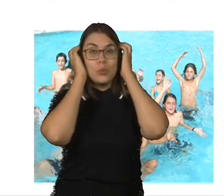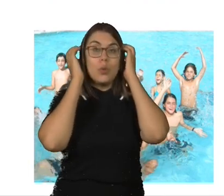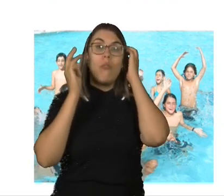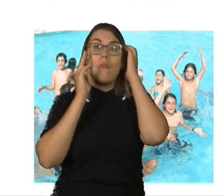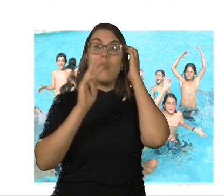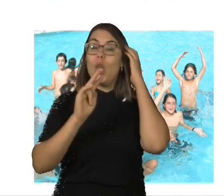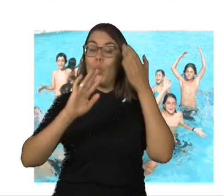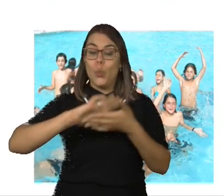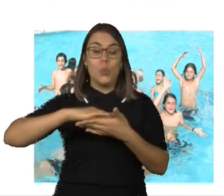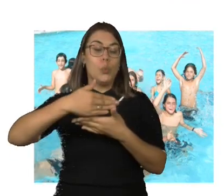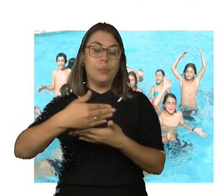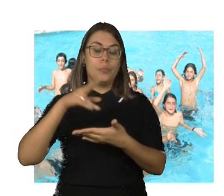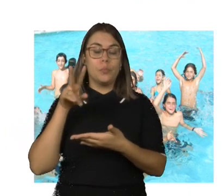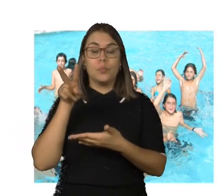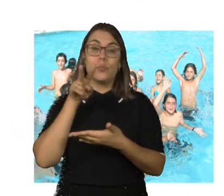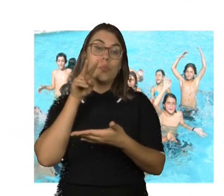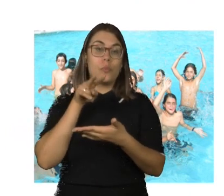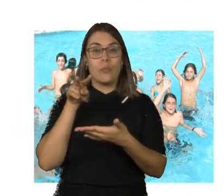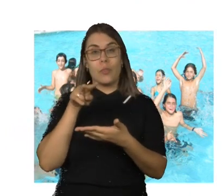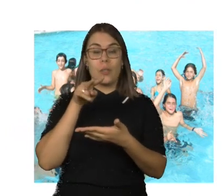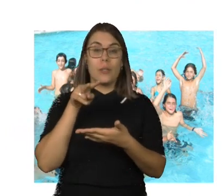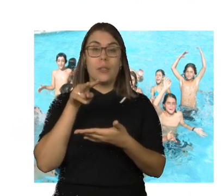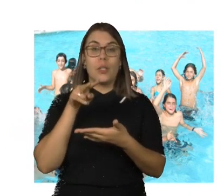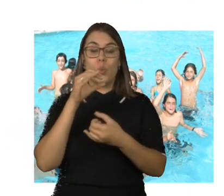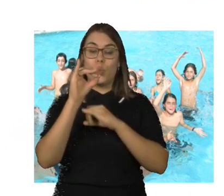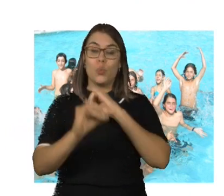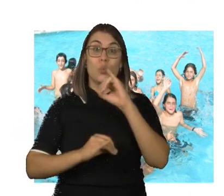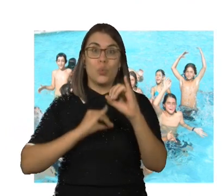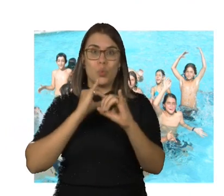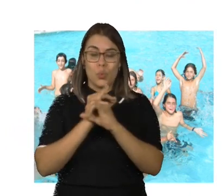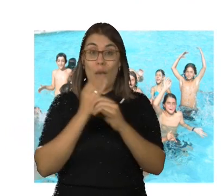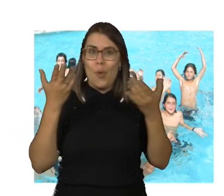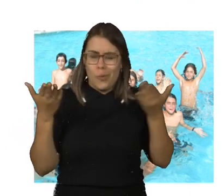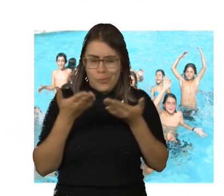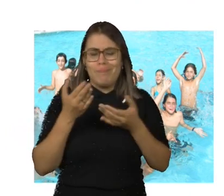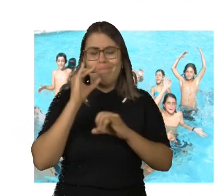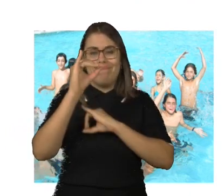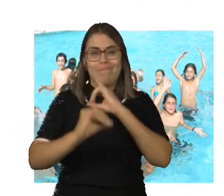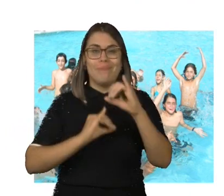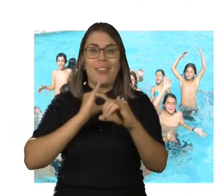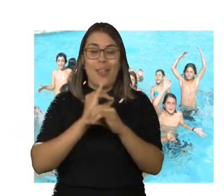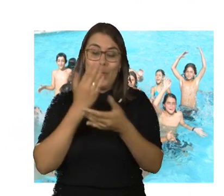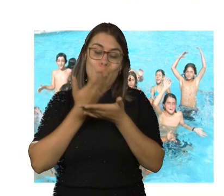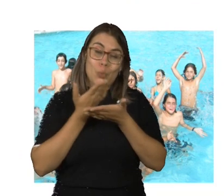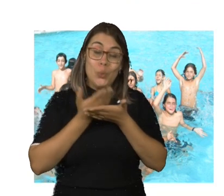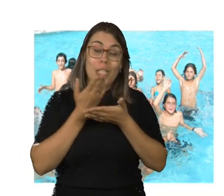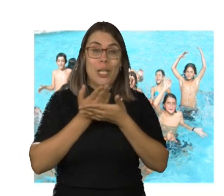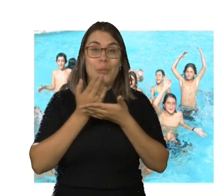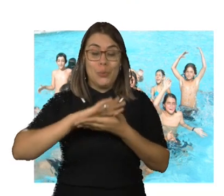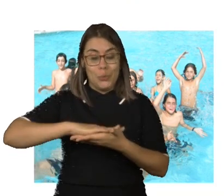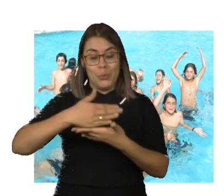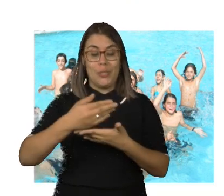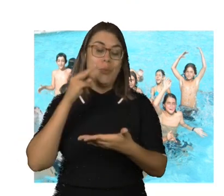computador, numa situação de aula online, que é uma situação que a gente está vivendo aqui cotidianamente há